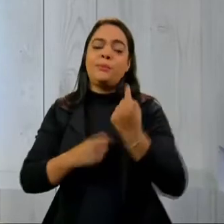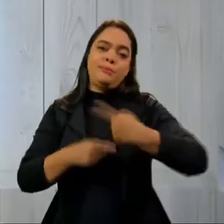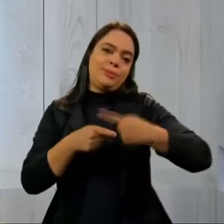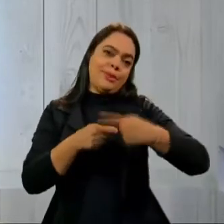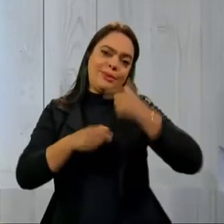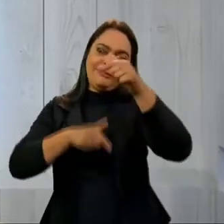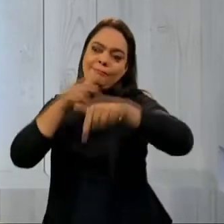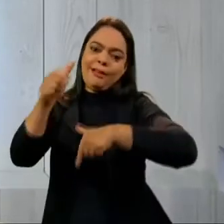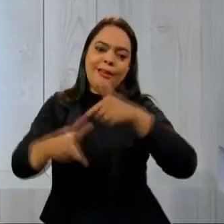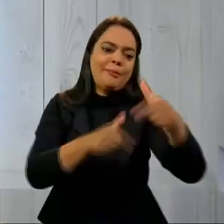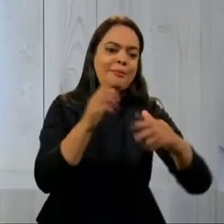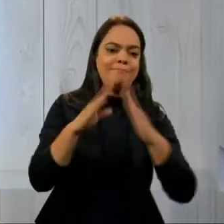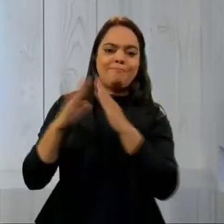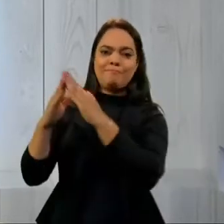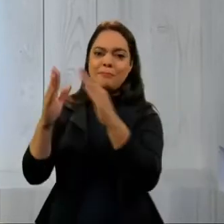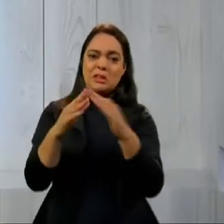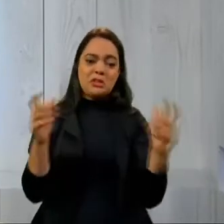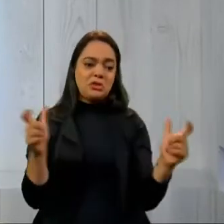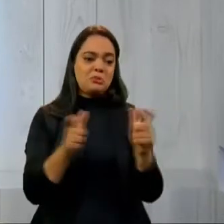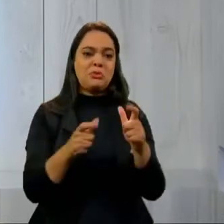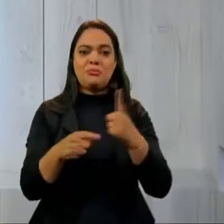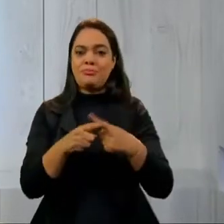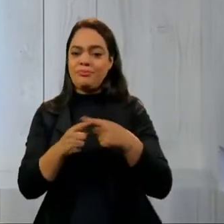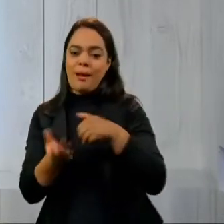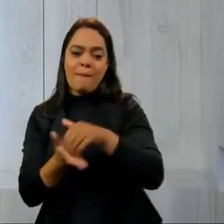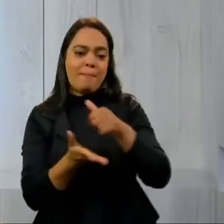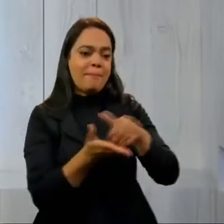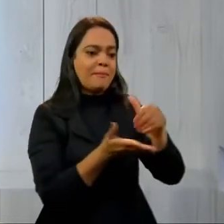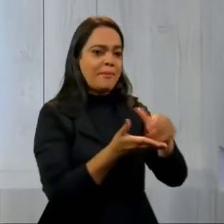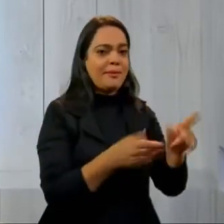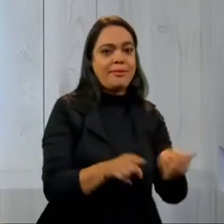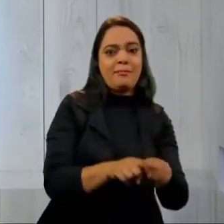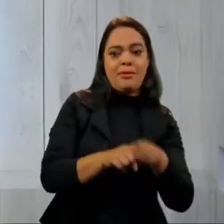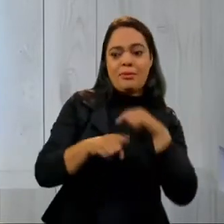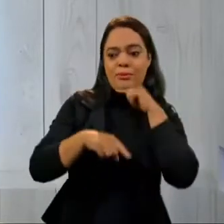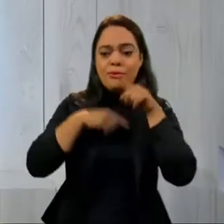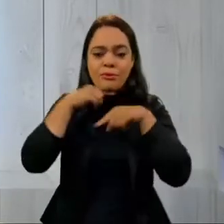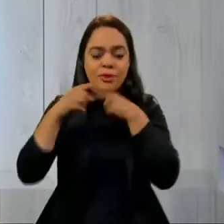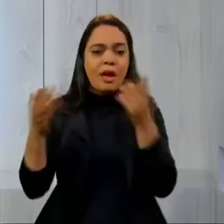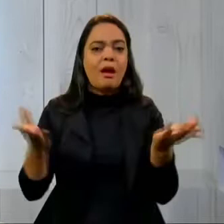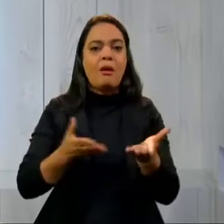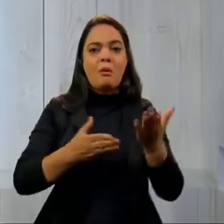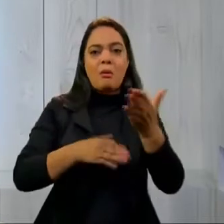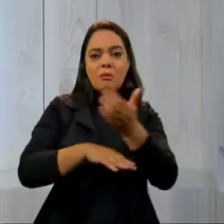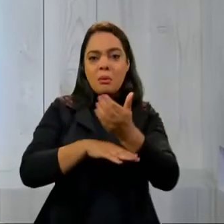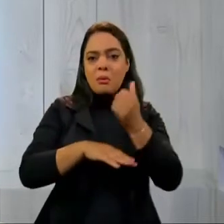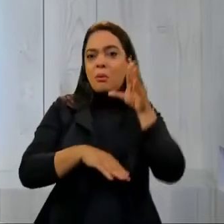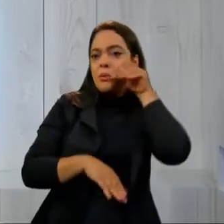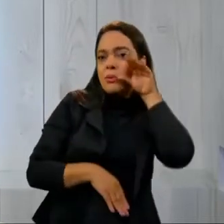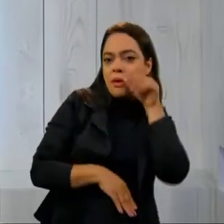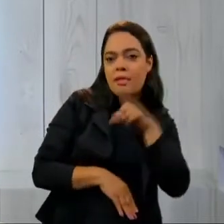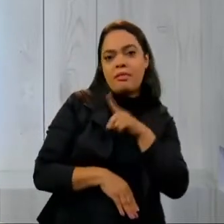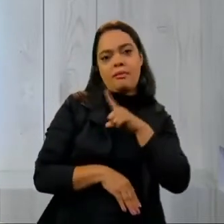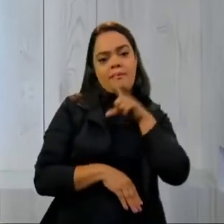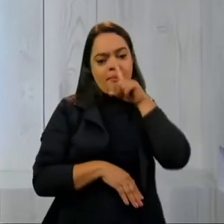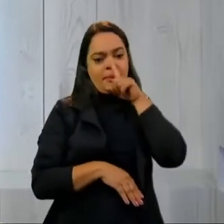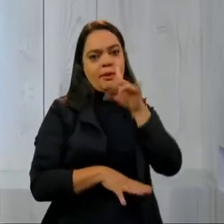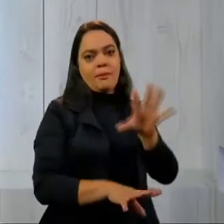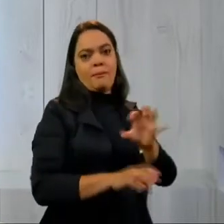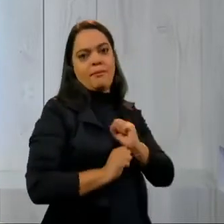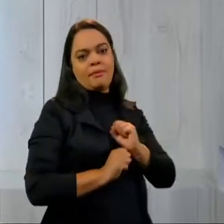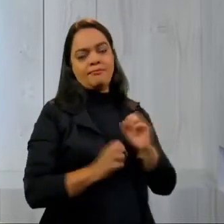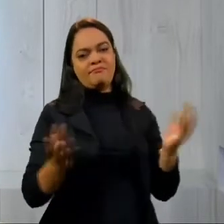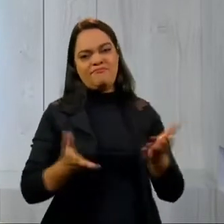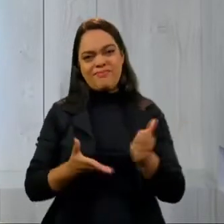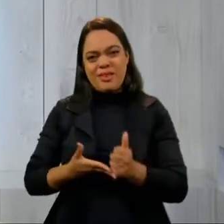oferta de trabalho, demissões e incertezas, os profissionais ficam expostos a riscos de contaminação. Com o fim do